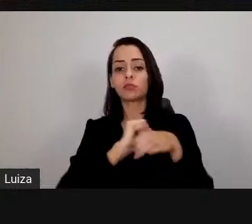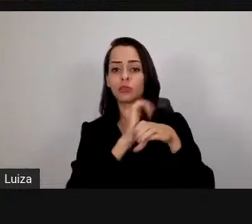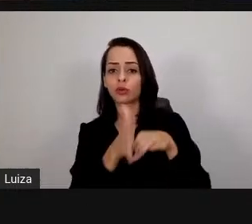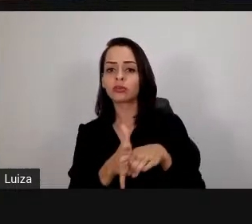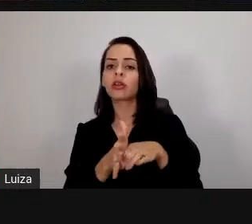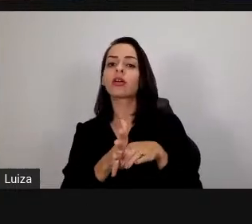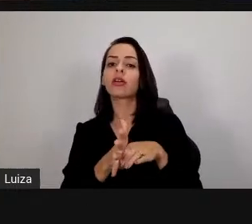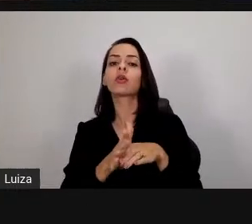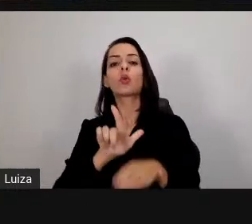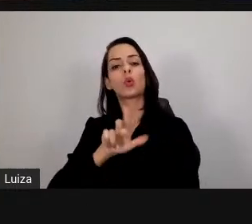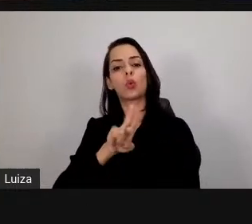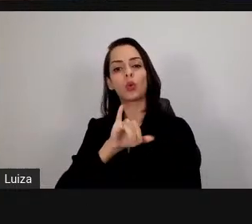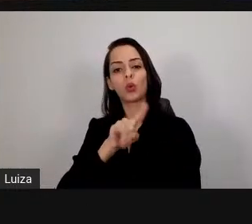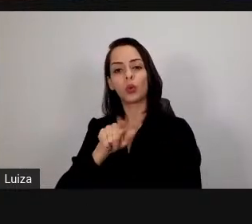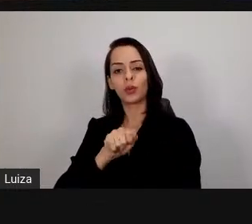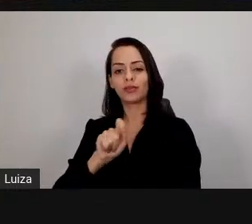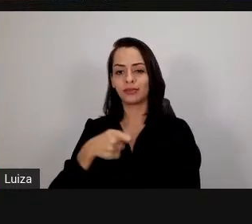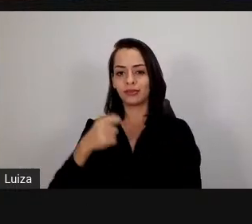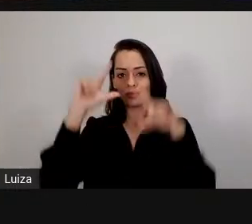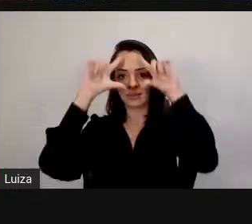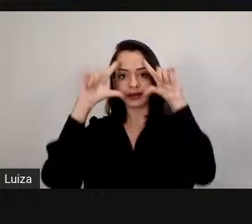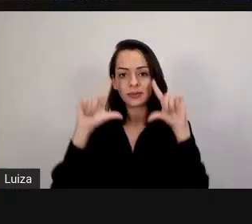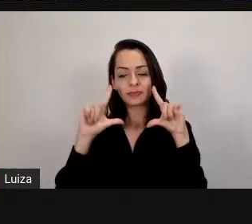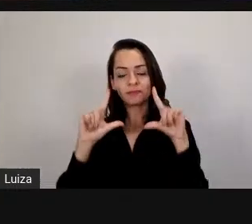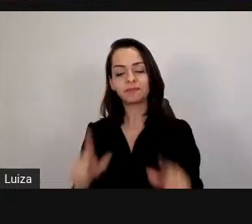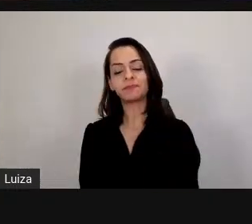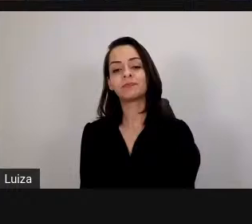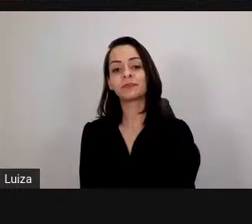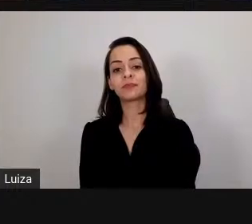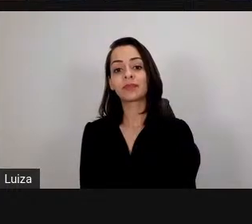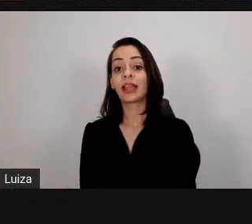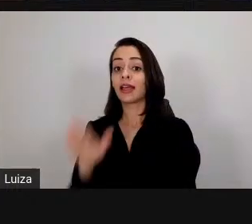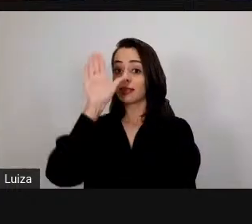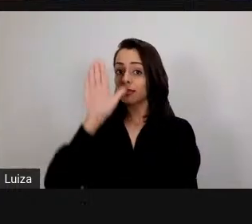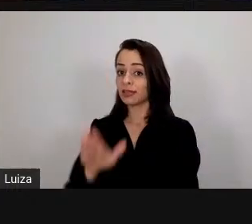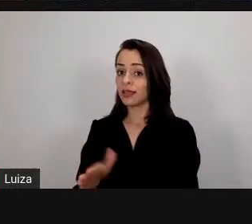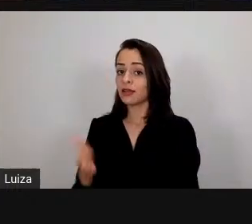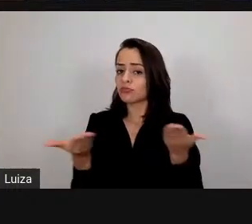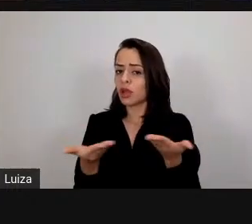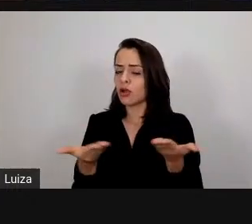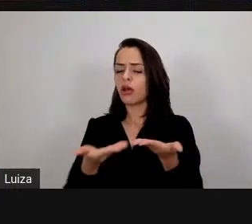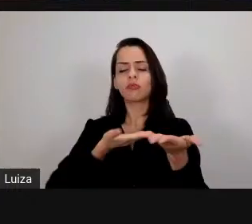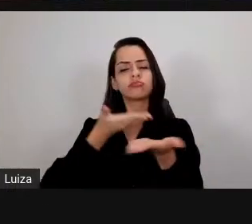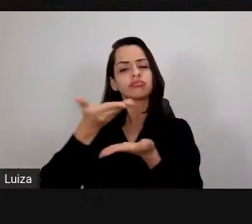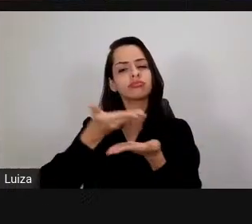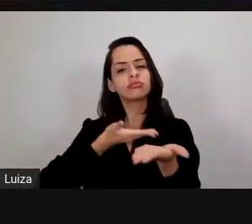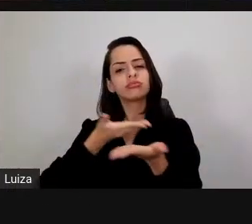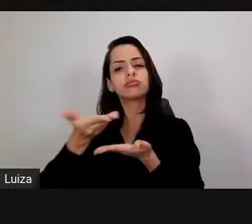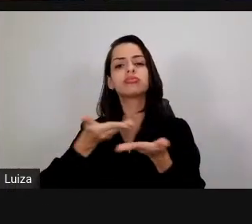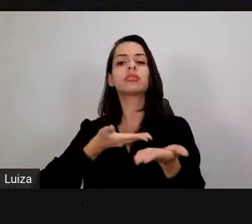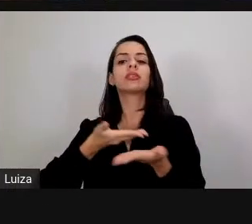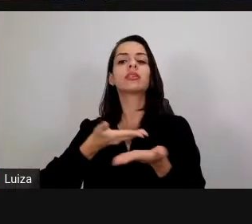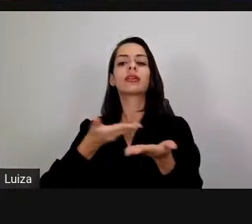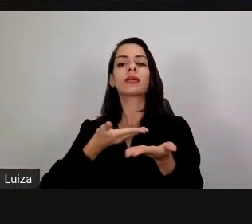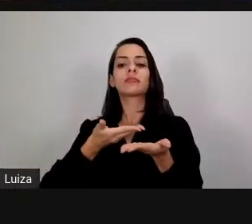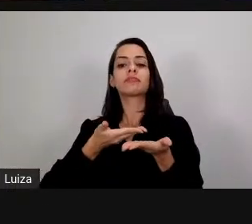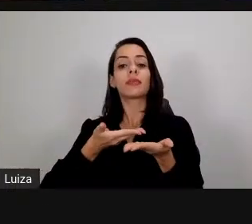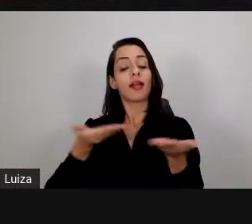tarde de formação, de partilha, com a palavra, a professora Luciana Guzmão de Souza.